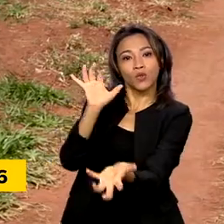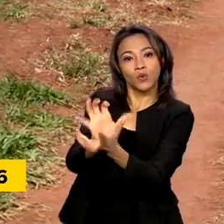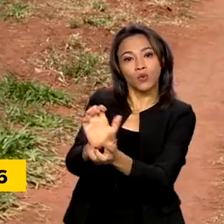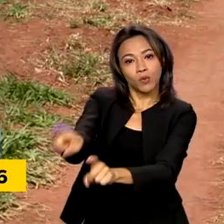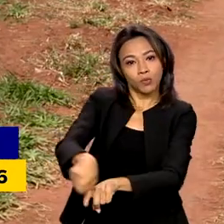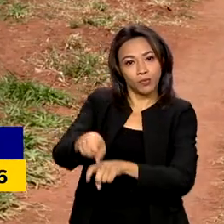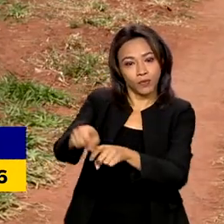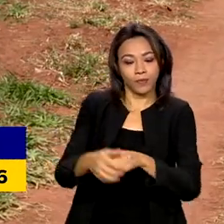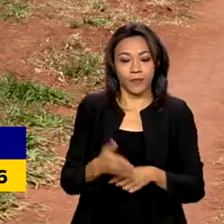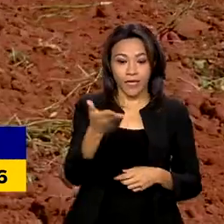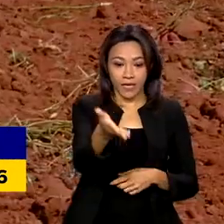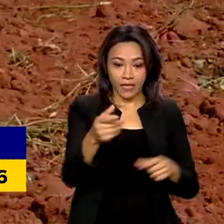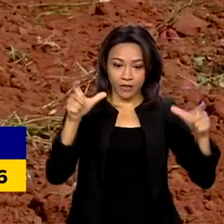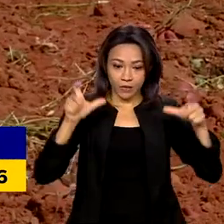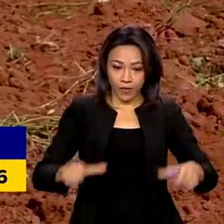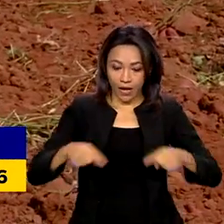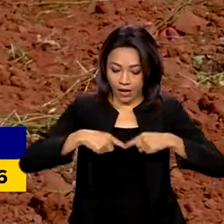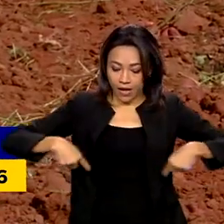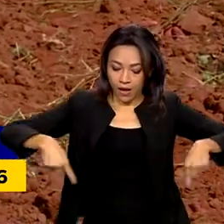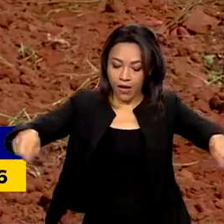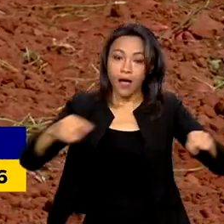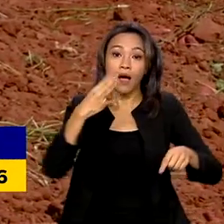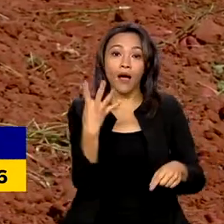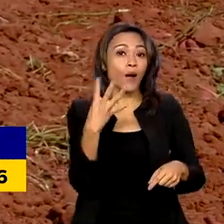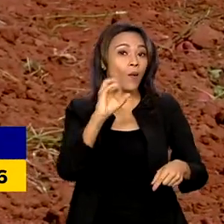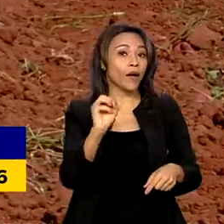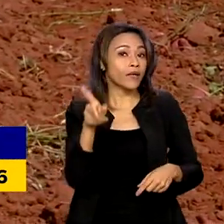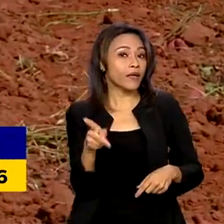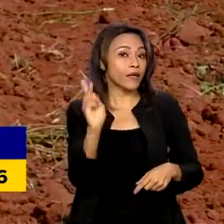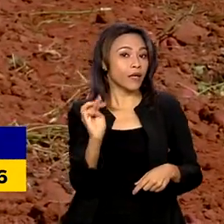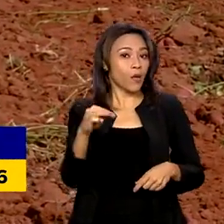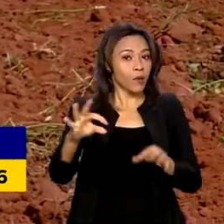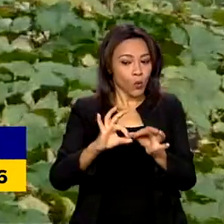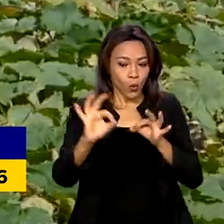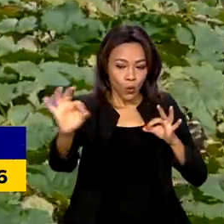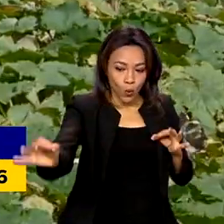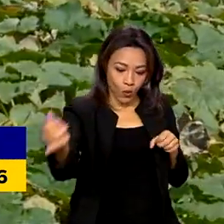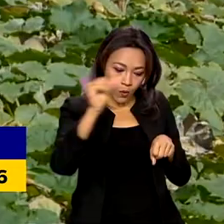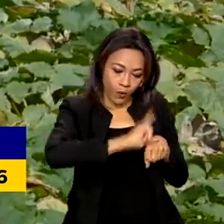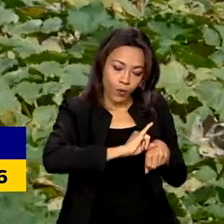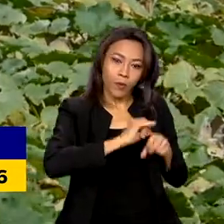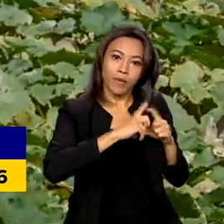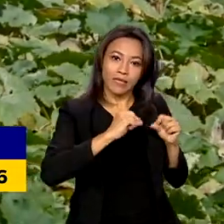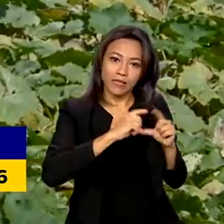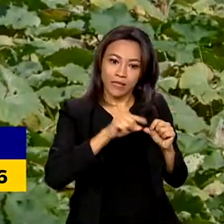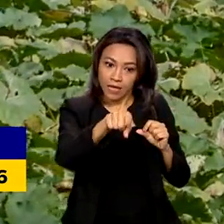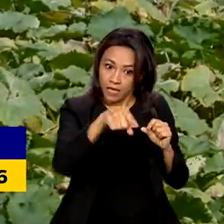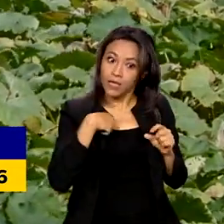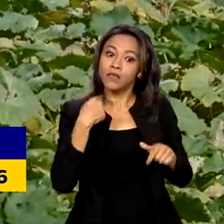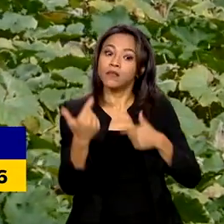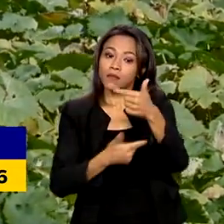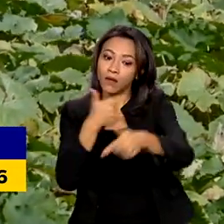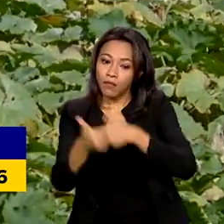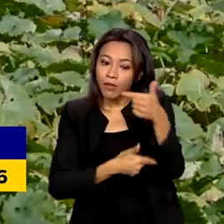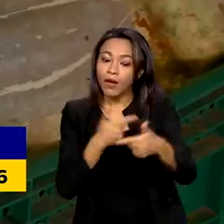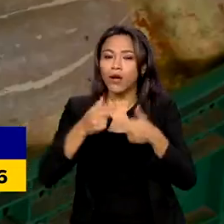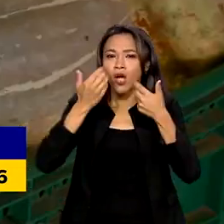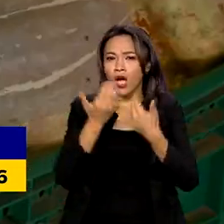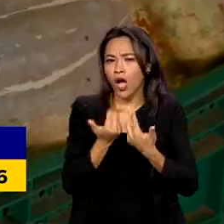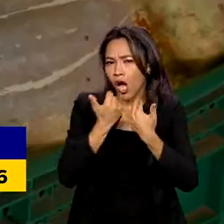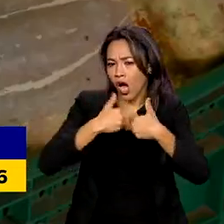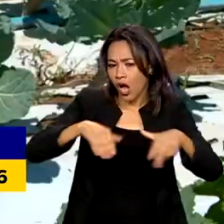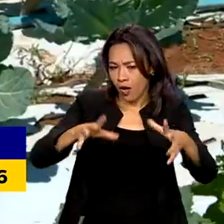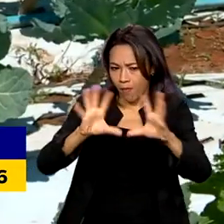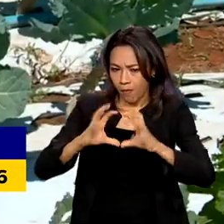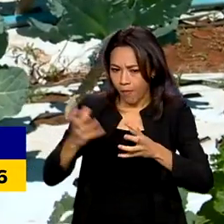quilômetros de Brasília, 52 agricultores de uma cooperativa cultivam vários tipos de hortaliças e frutas, como